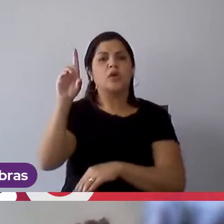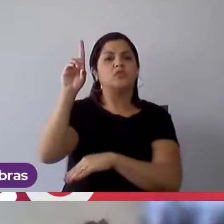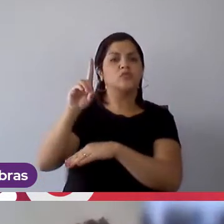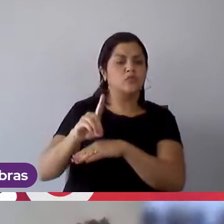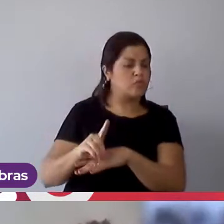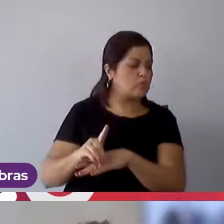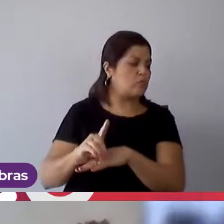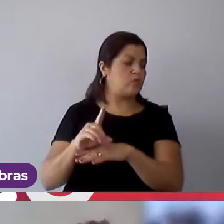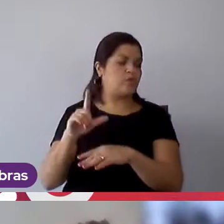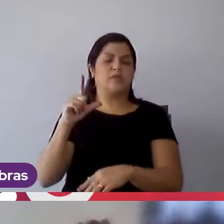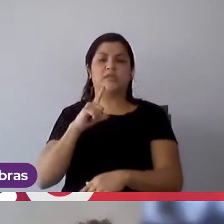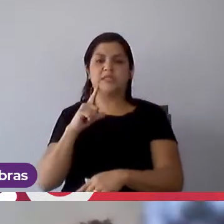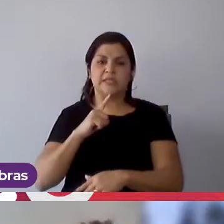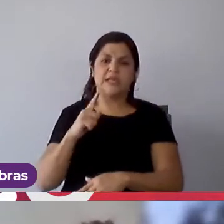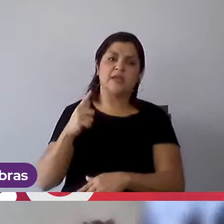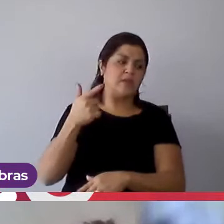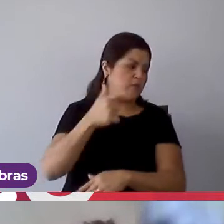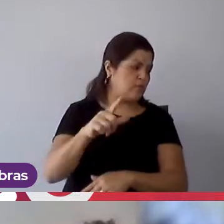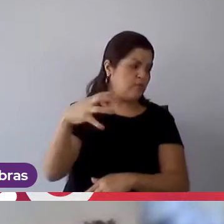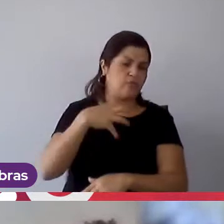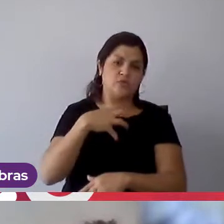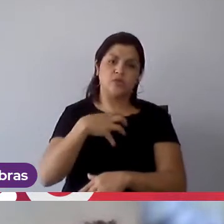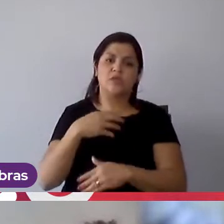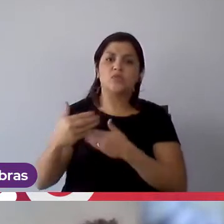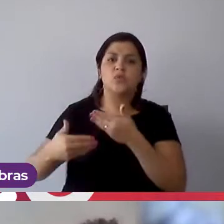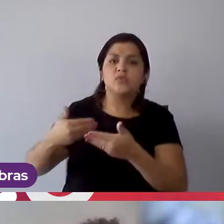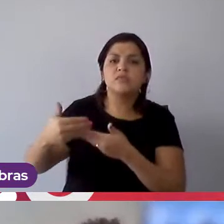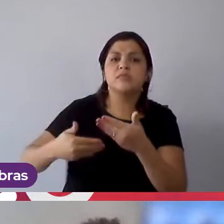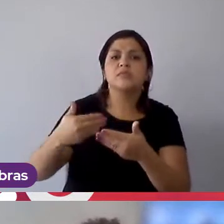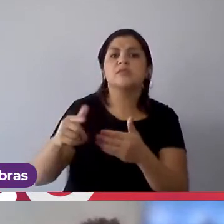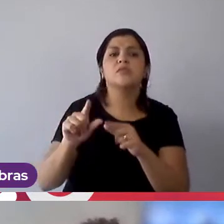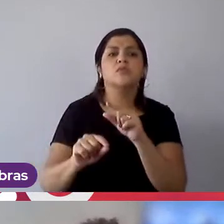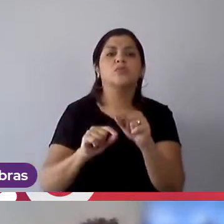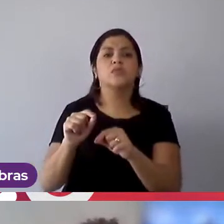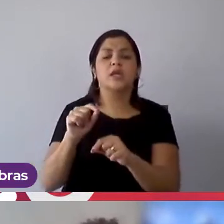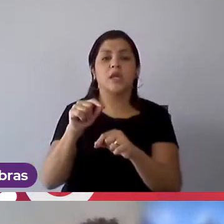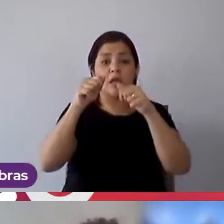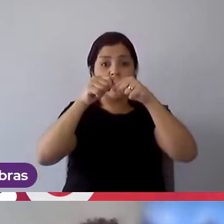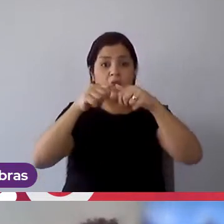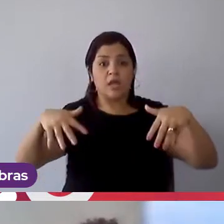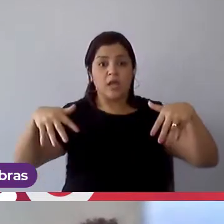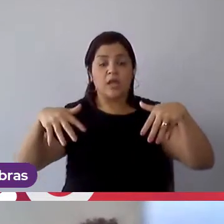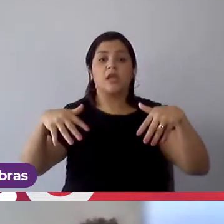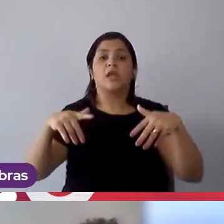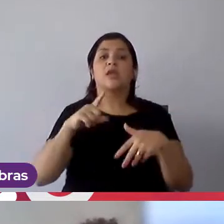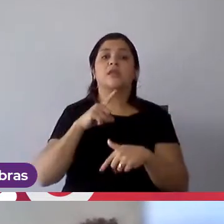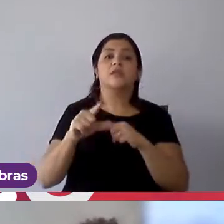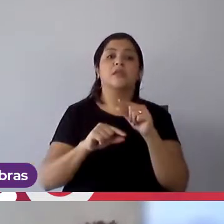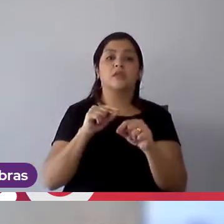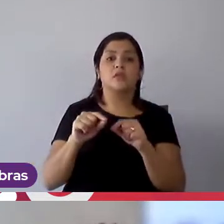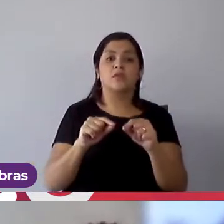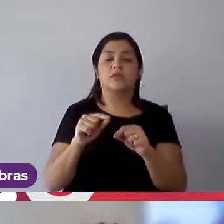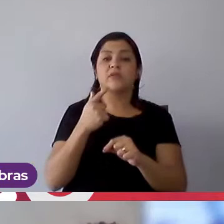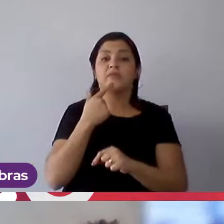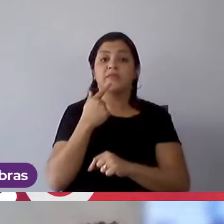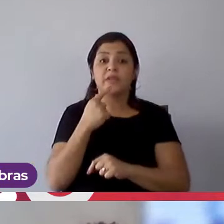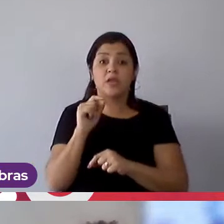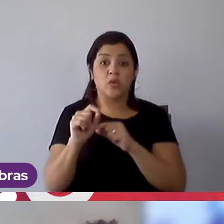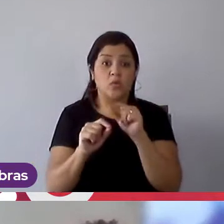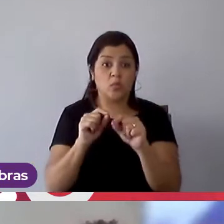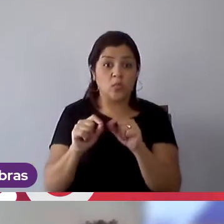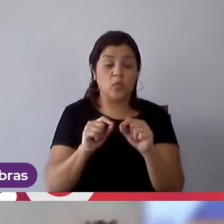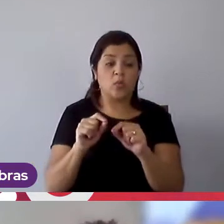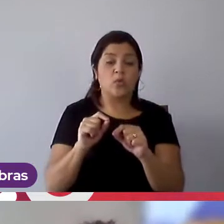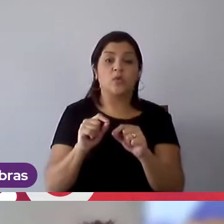com pessoas de níveis mais baixos dentro da nossa hierarquia. E eu vou ser muito bem recebida por todos. E isso acho